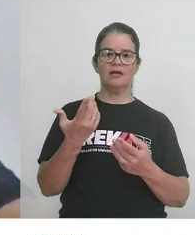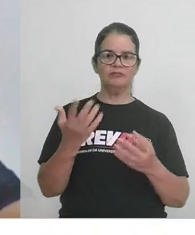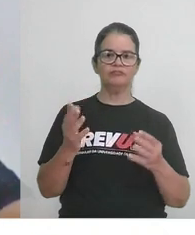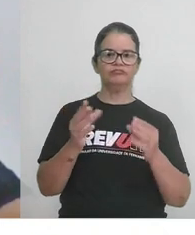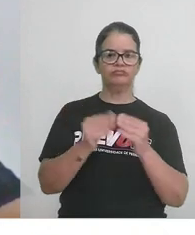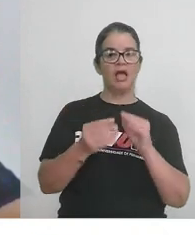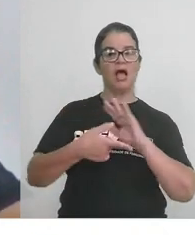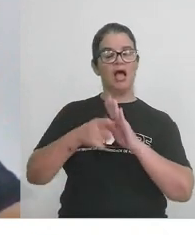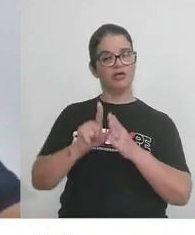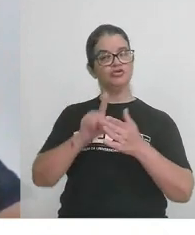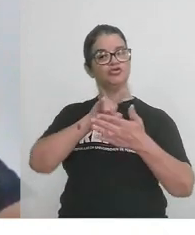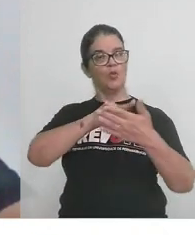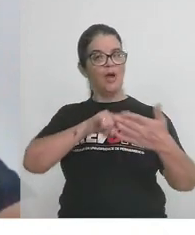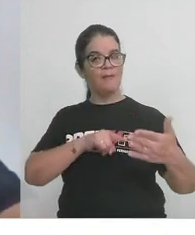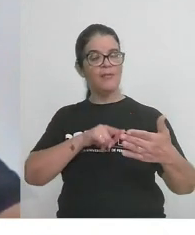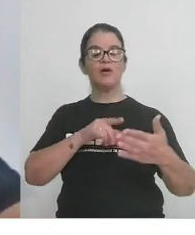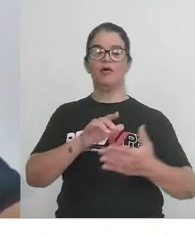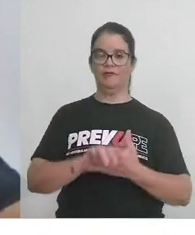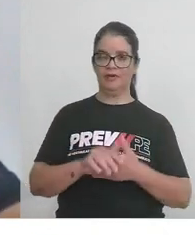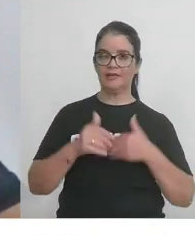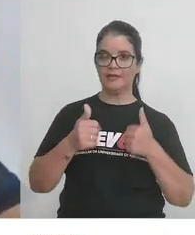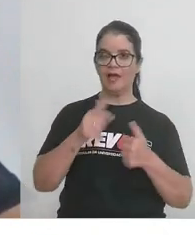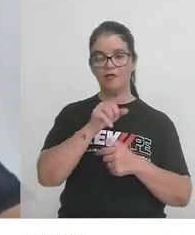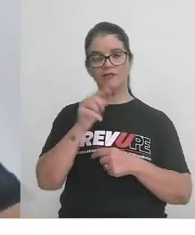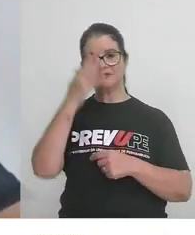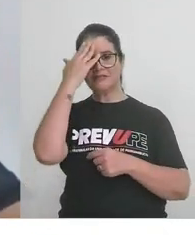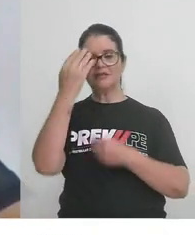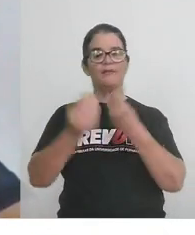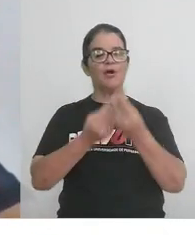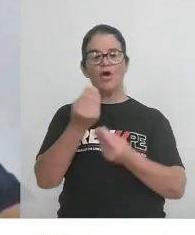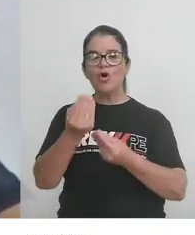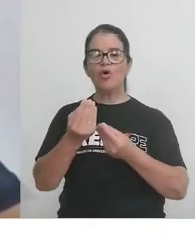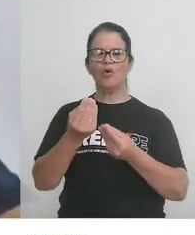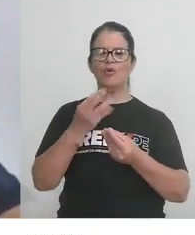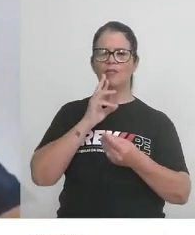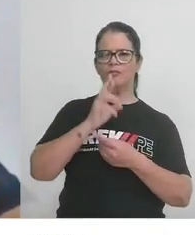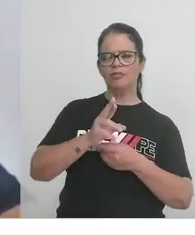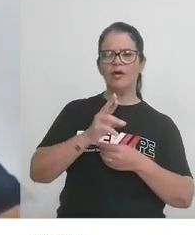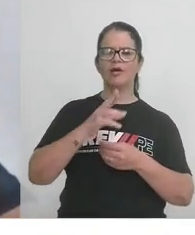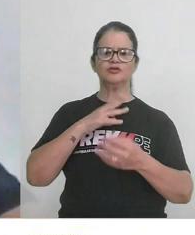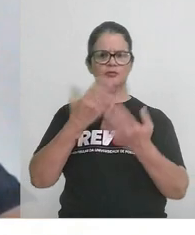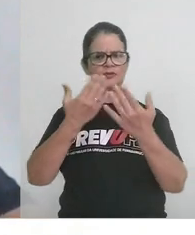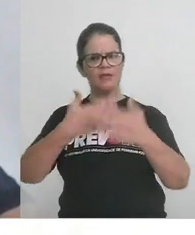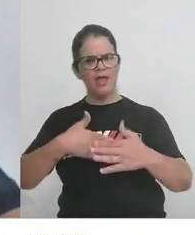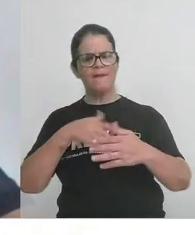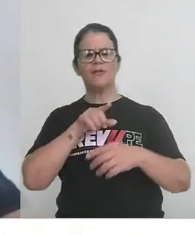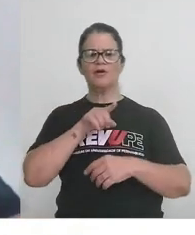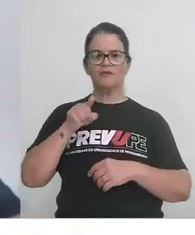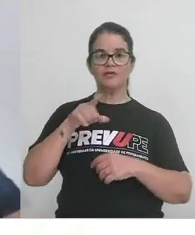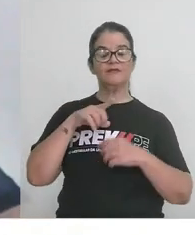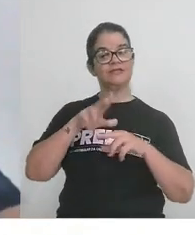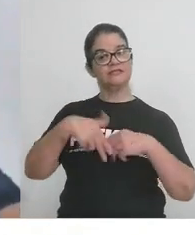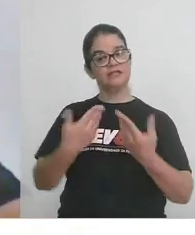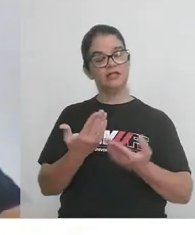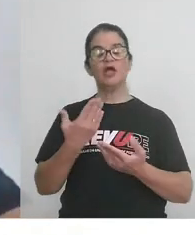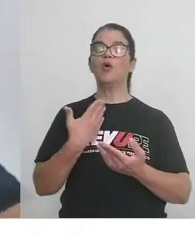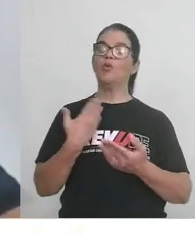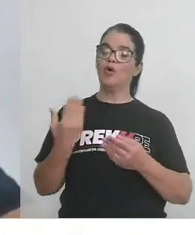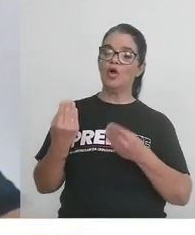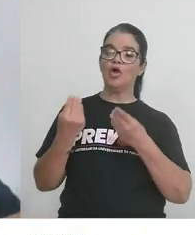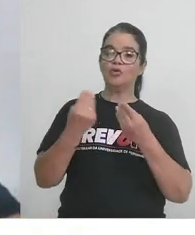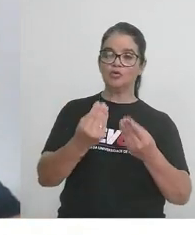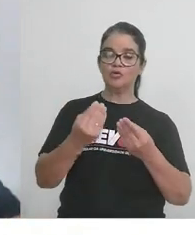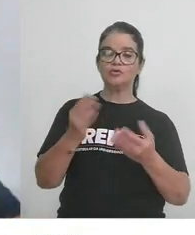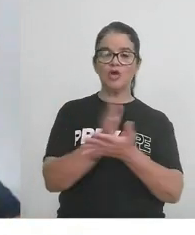antes de uma prova, tá? Você saber como gerenciar a prova de vocês. Então, eu trouxe alguns